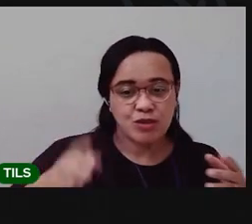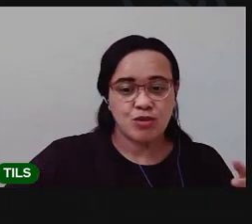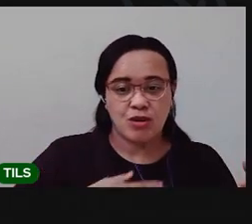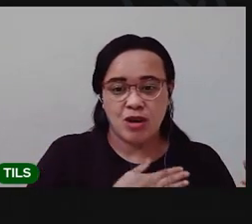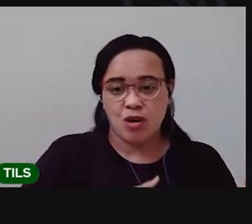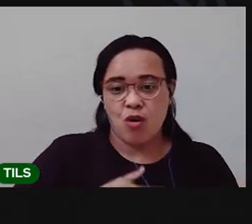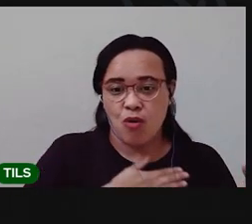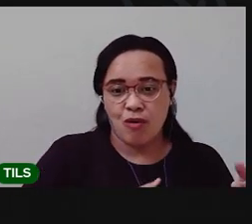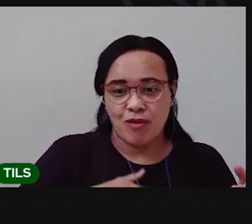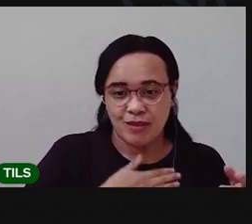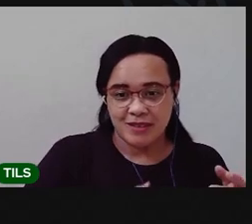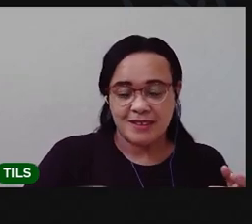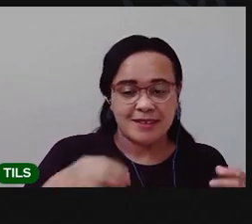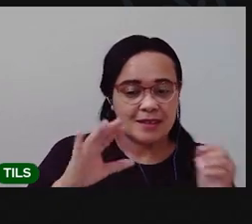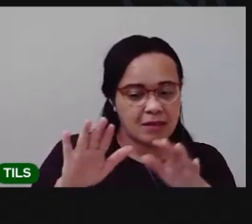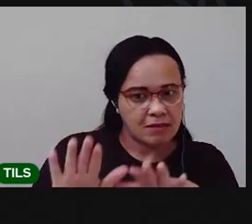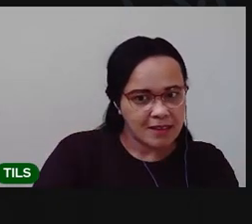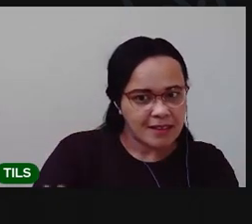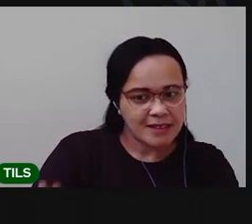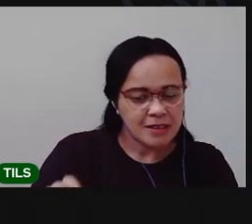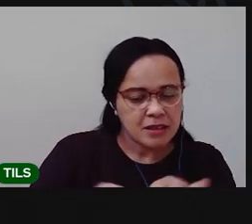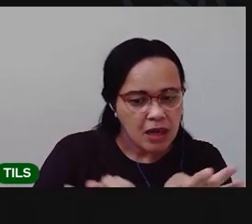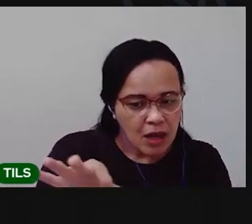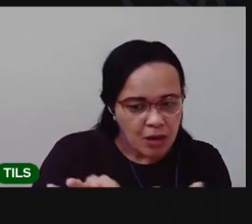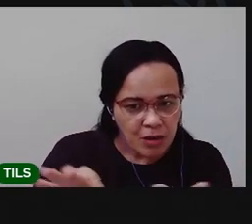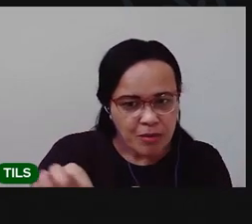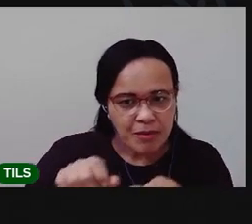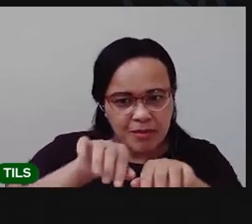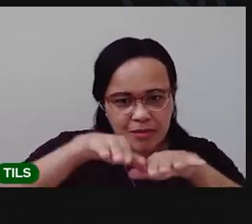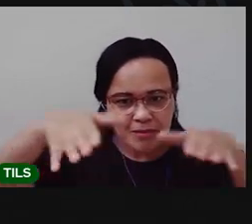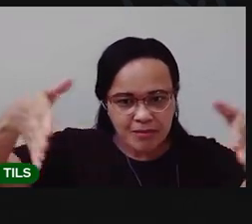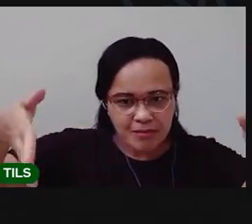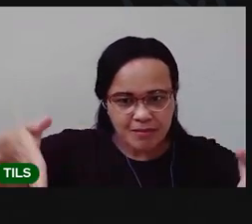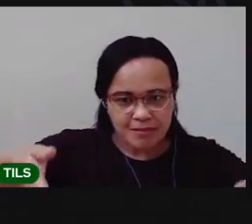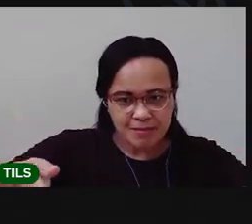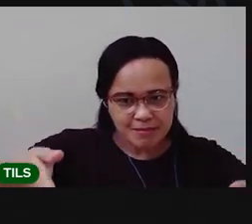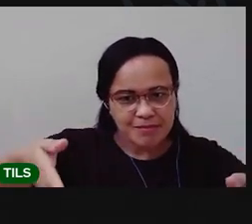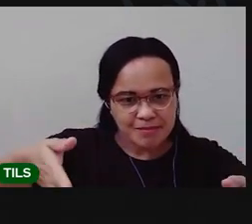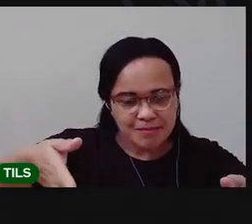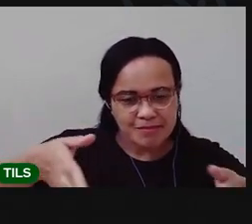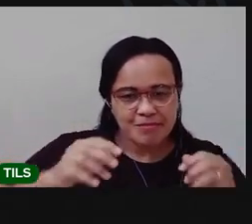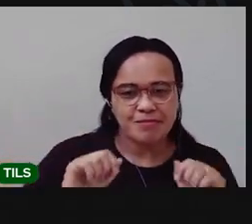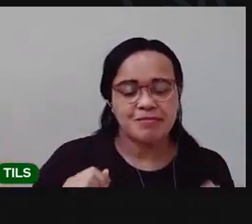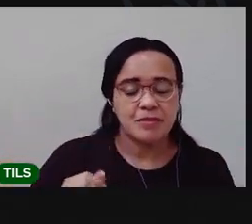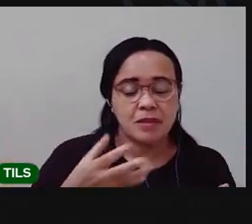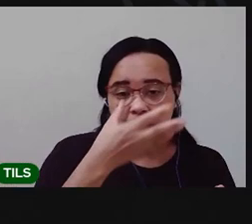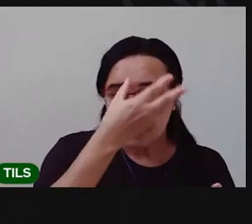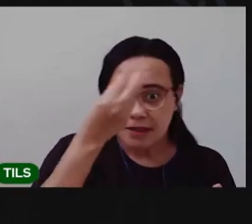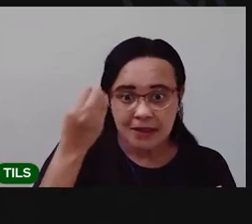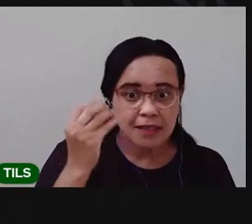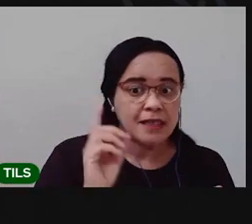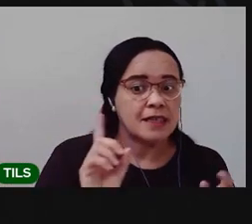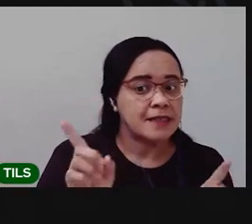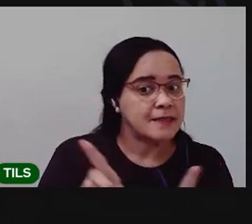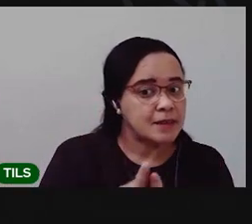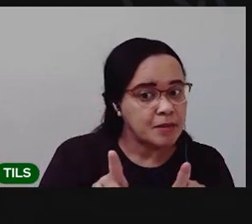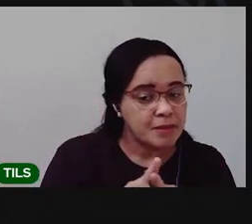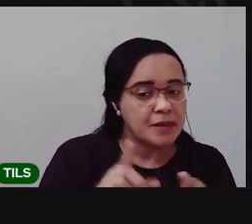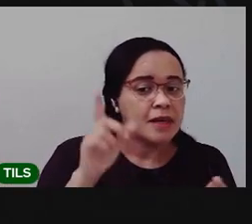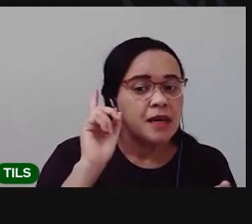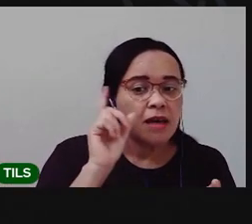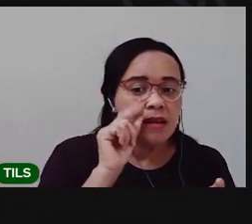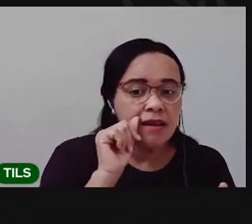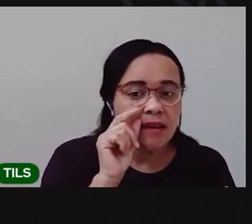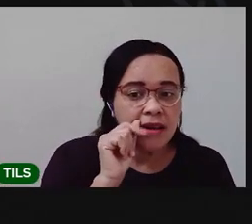Já deixa ela aí, arrumadinha na sua mesa. Não esqueça de pegar o lápis, a borracha,